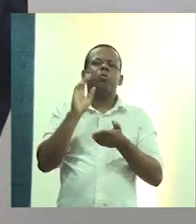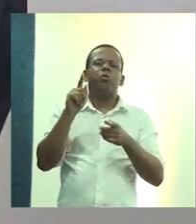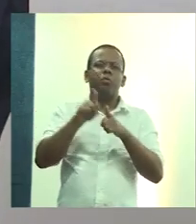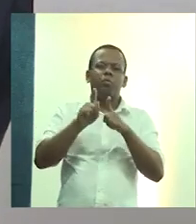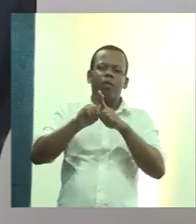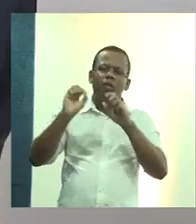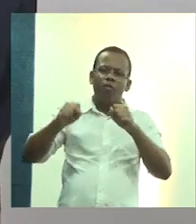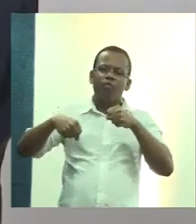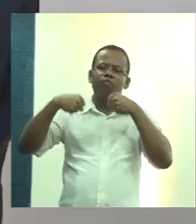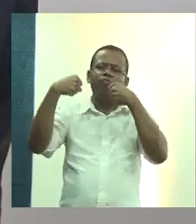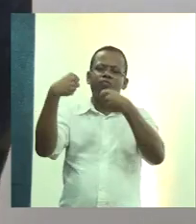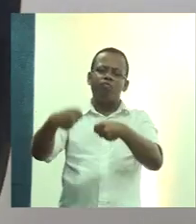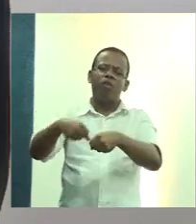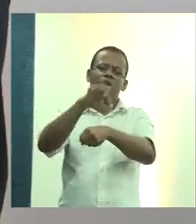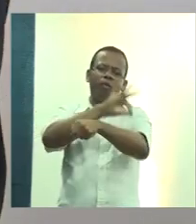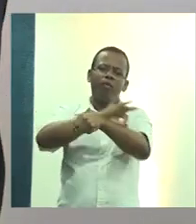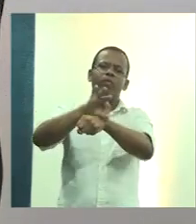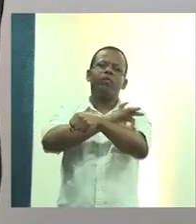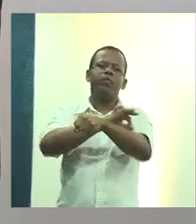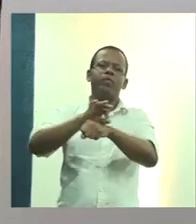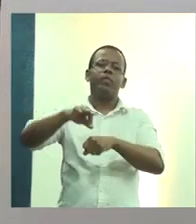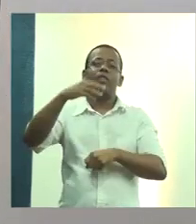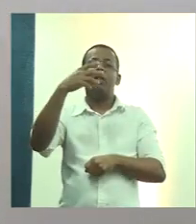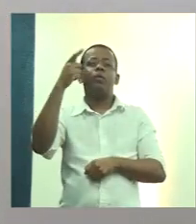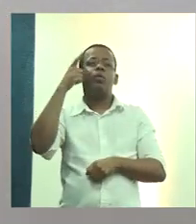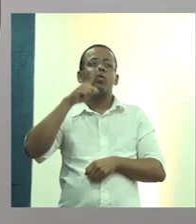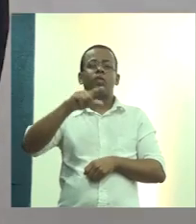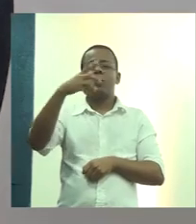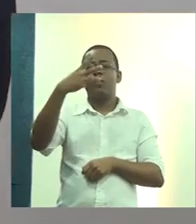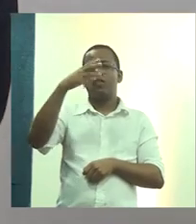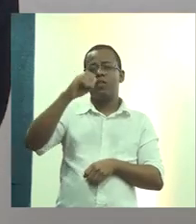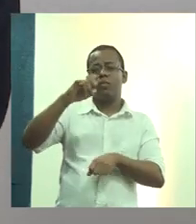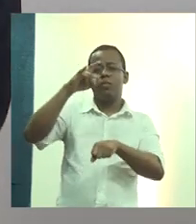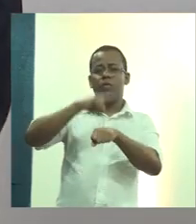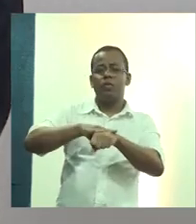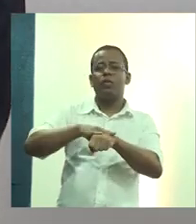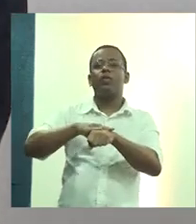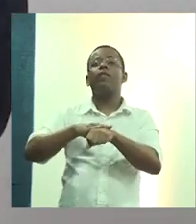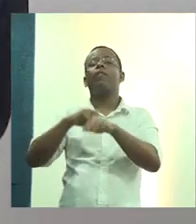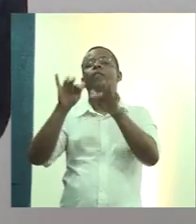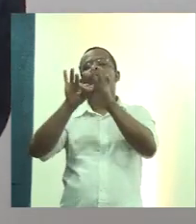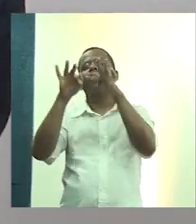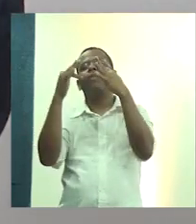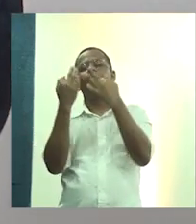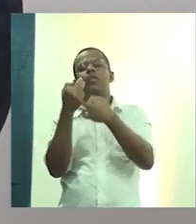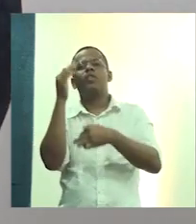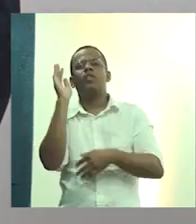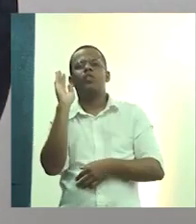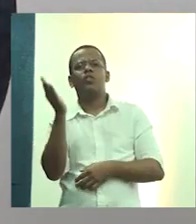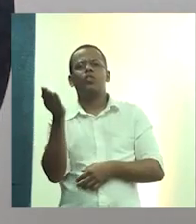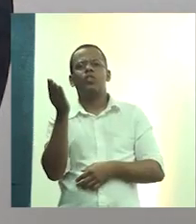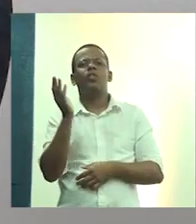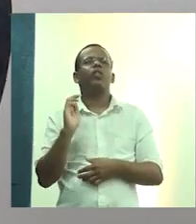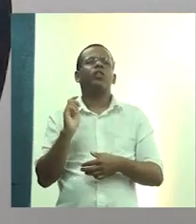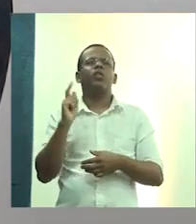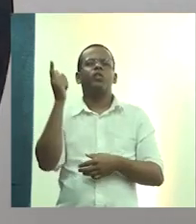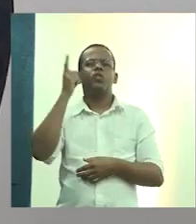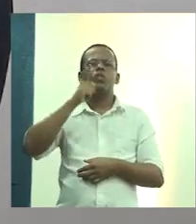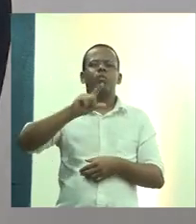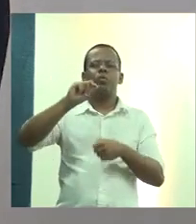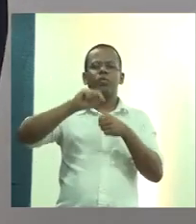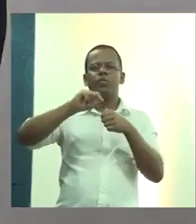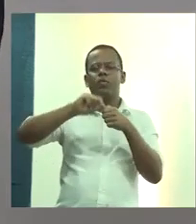arquitetos que estão envolvidos, esses 30 banheiros, essas 30 famílias que estão sendo atendidas. Já entregamos nove banheiros, fomos